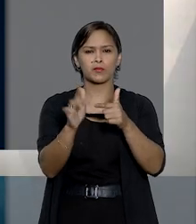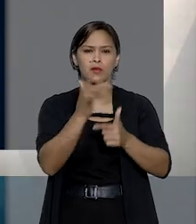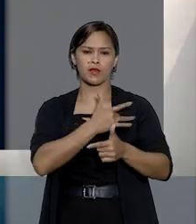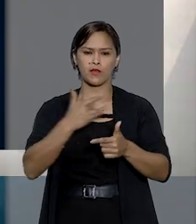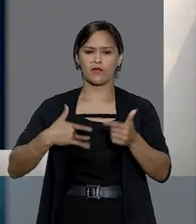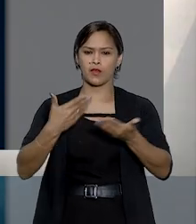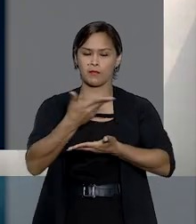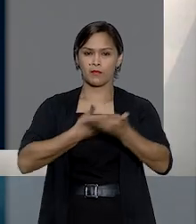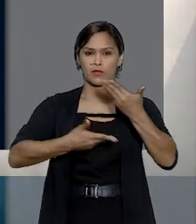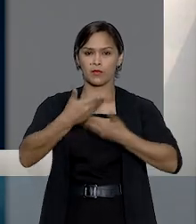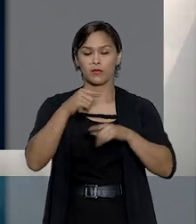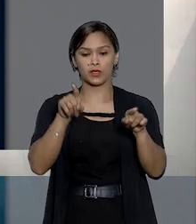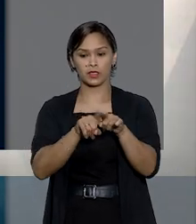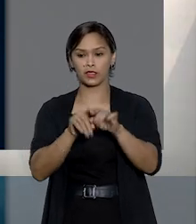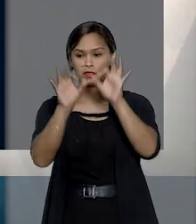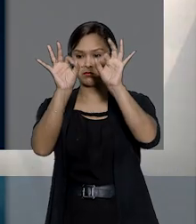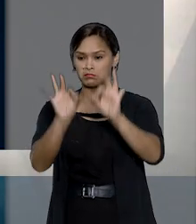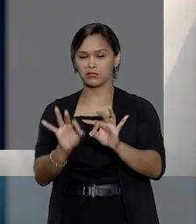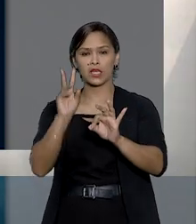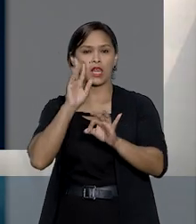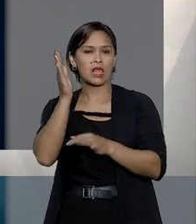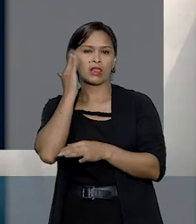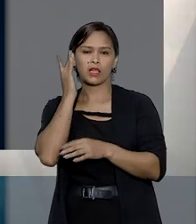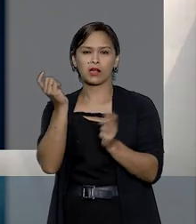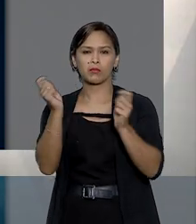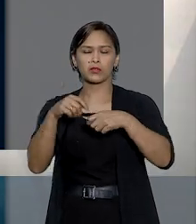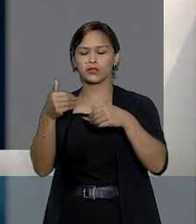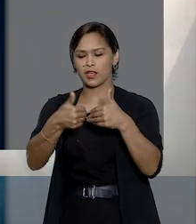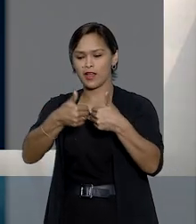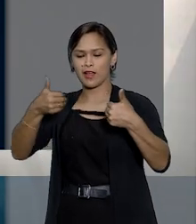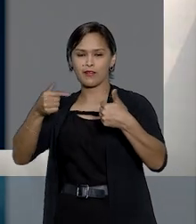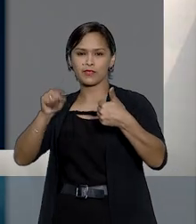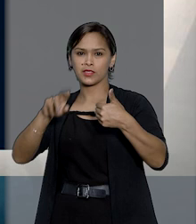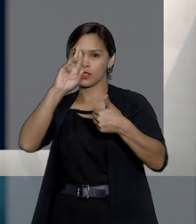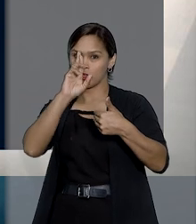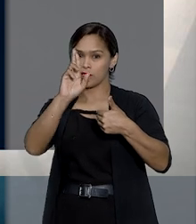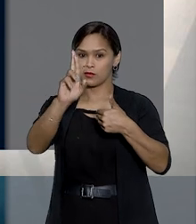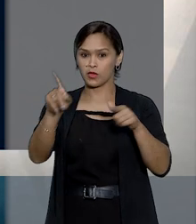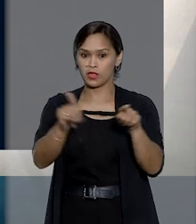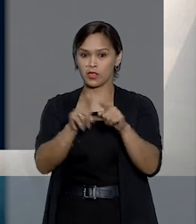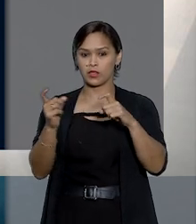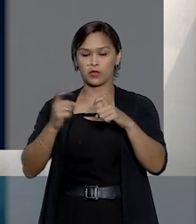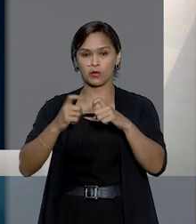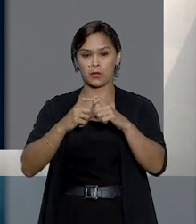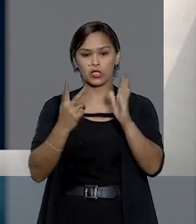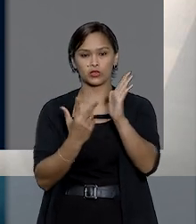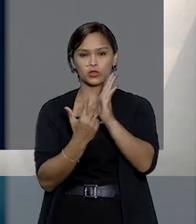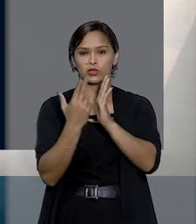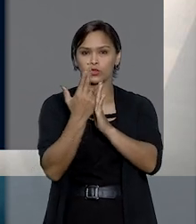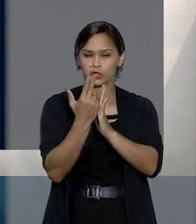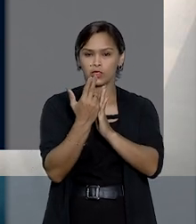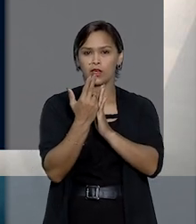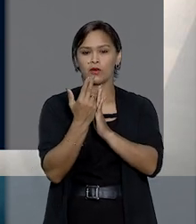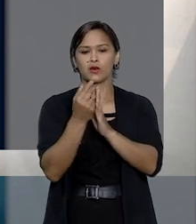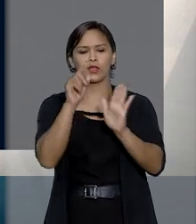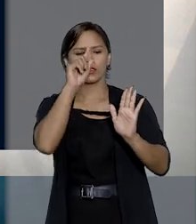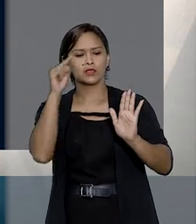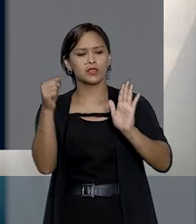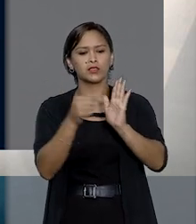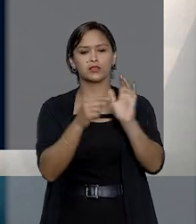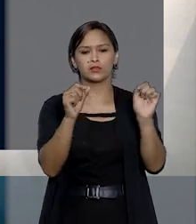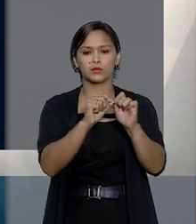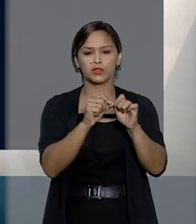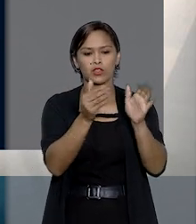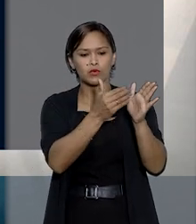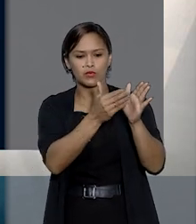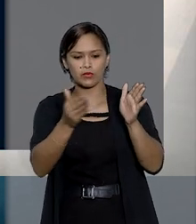Por essa razão, o relator entendeu que não poderia ser afastada a responsabilidade do médico cirurgião, que indicou a realização